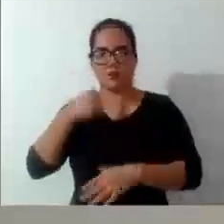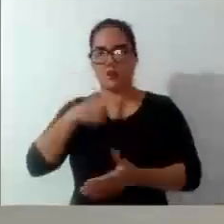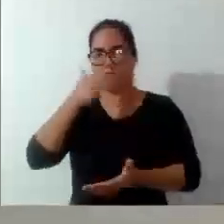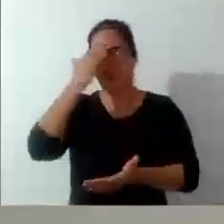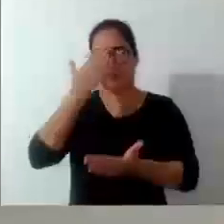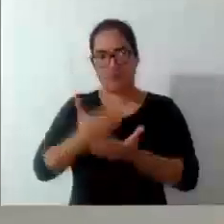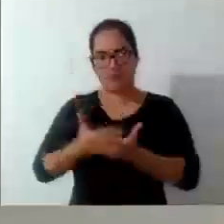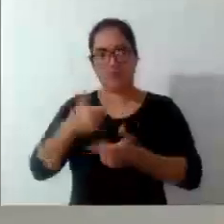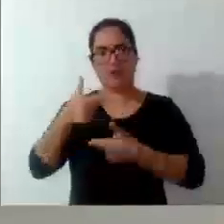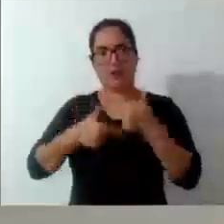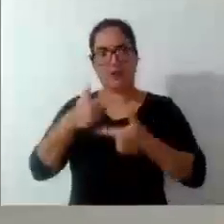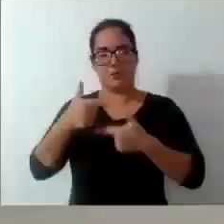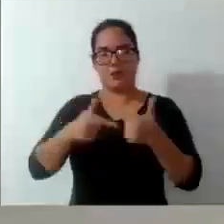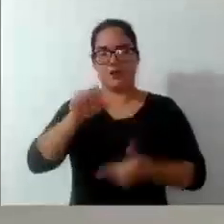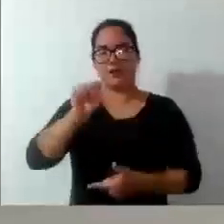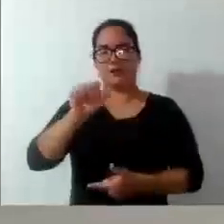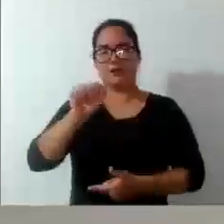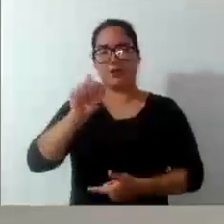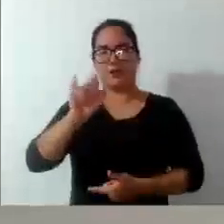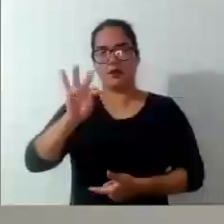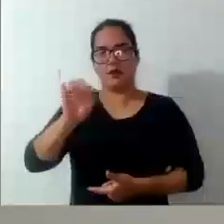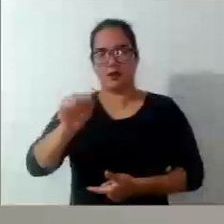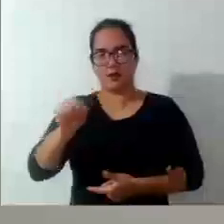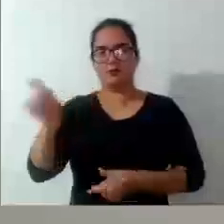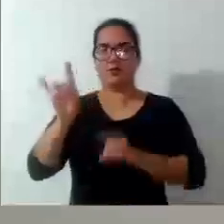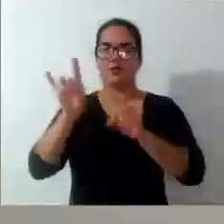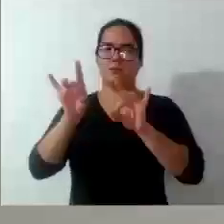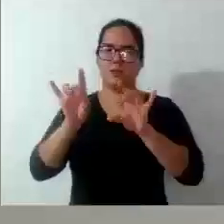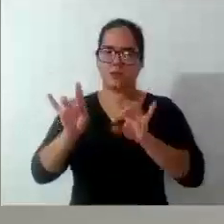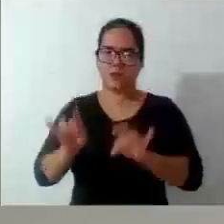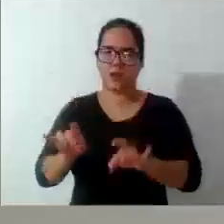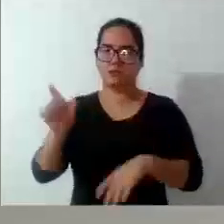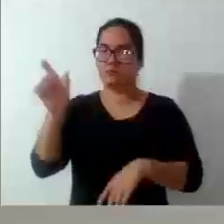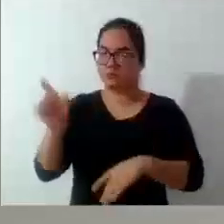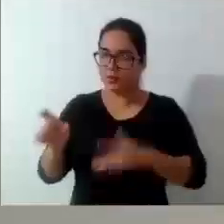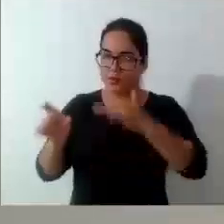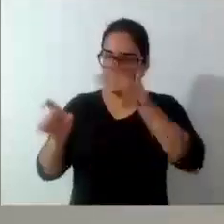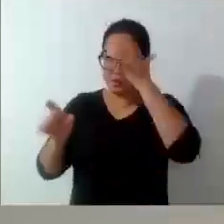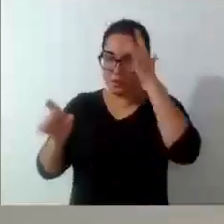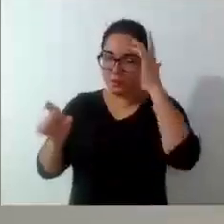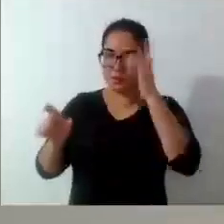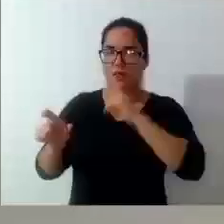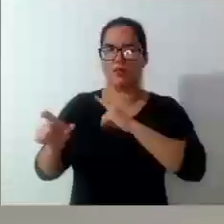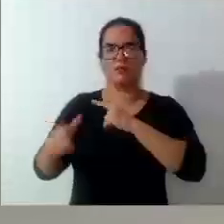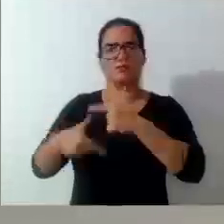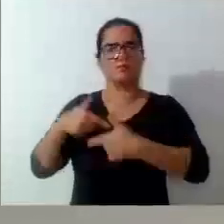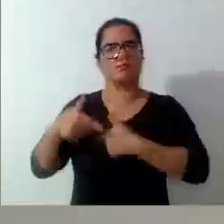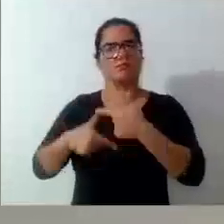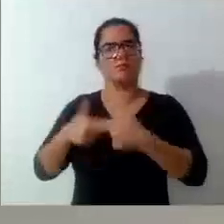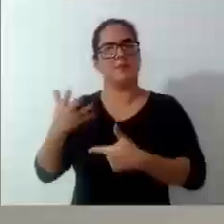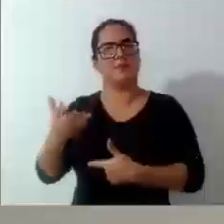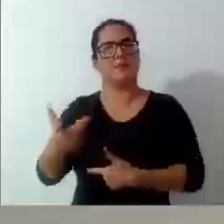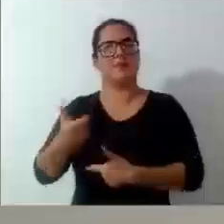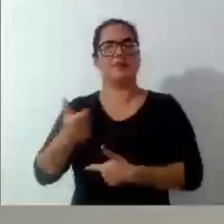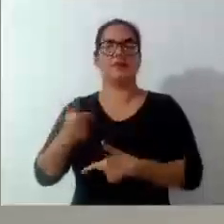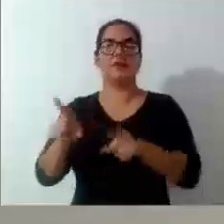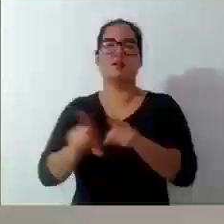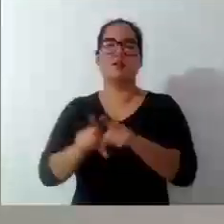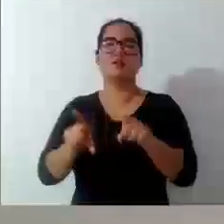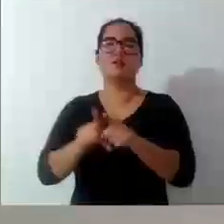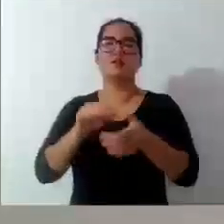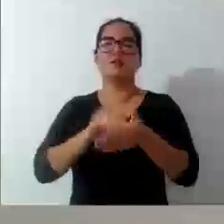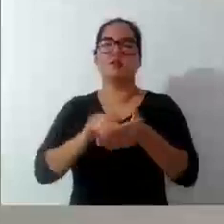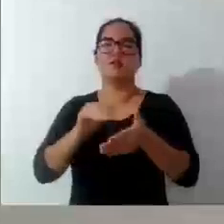trabalho da Sarita. A gente conhece ela, uma pessoa que está fazendo um belo trabalho. Agradecer também ao secretário Pedro Nau.